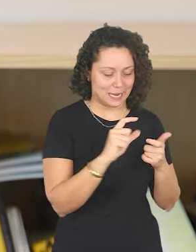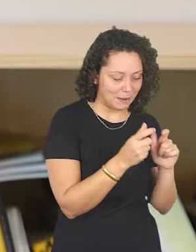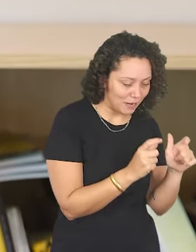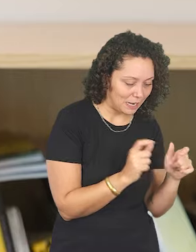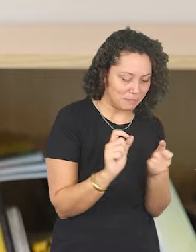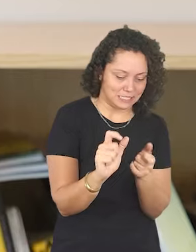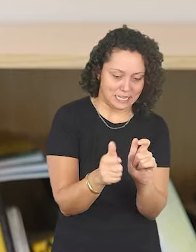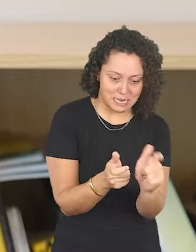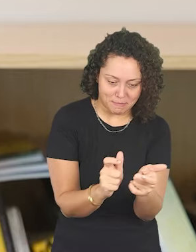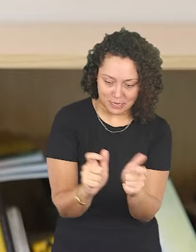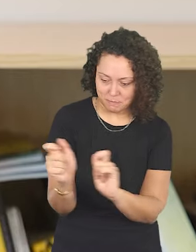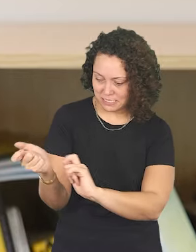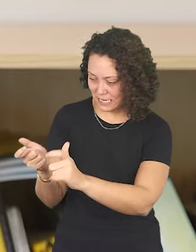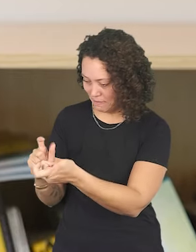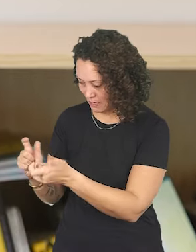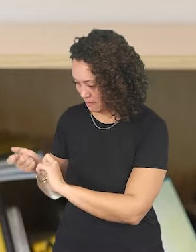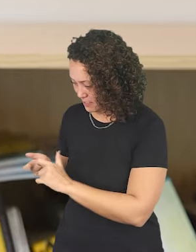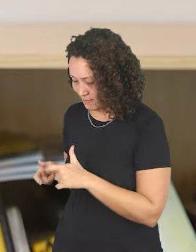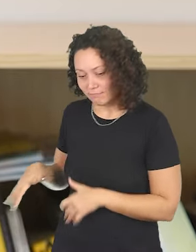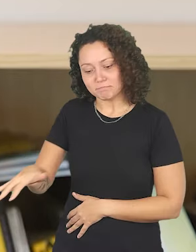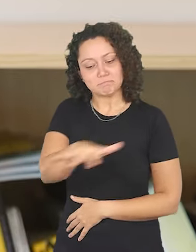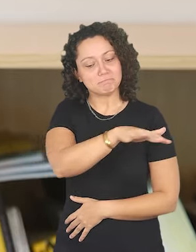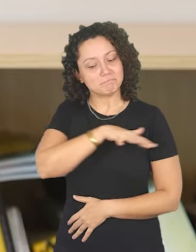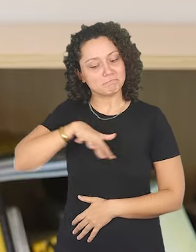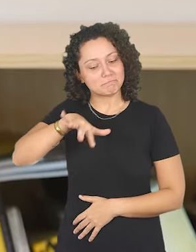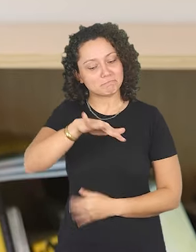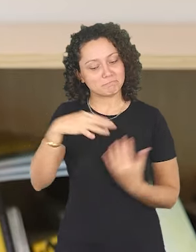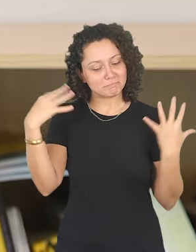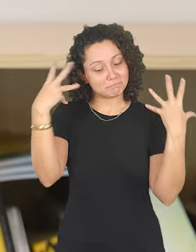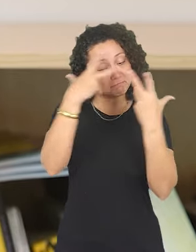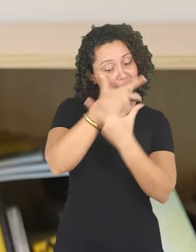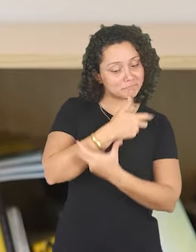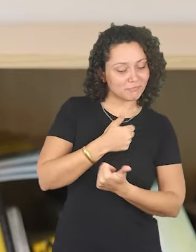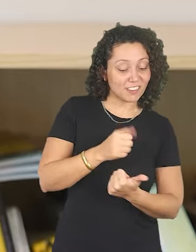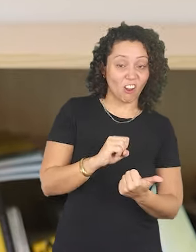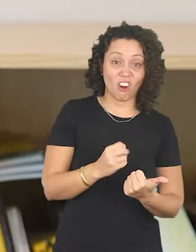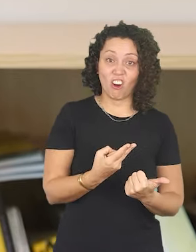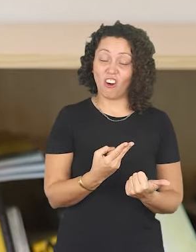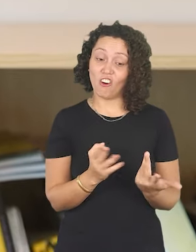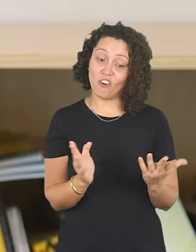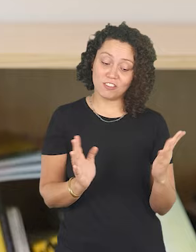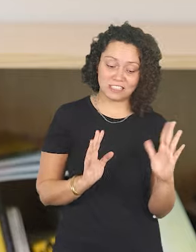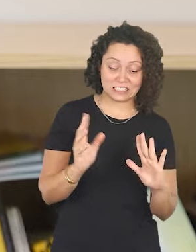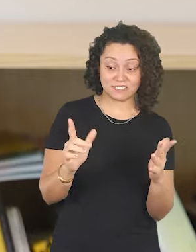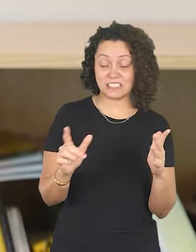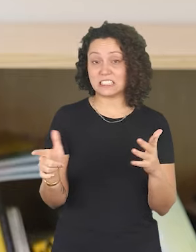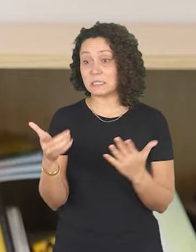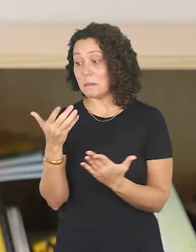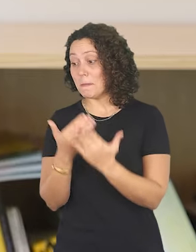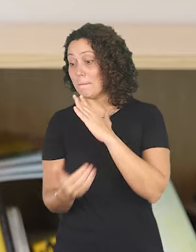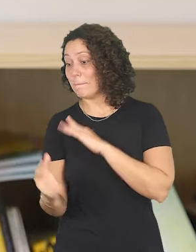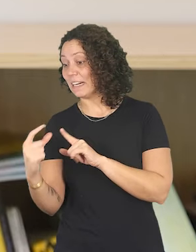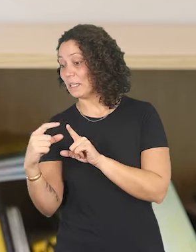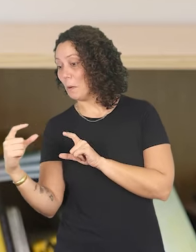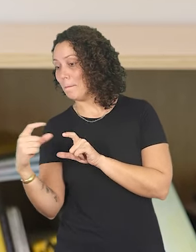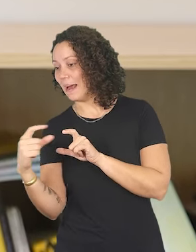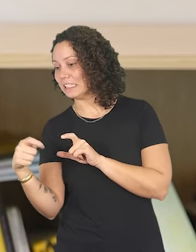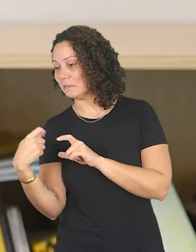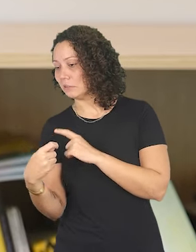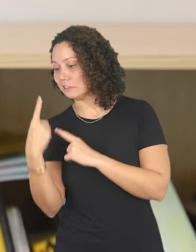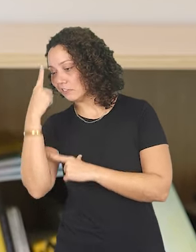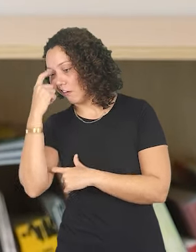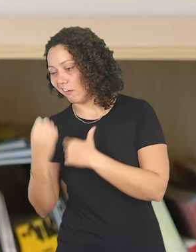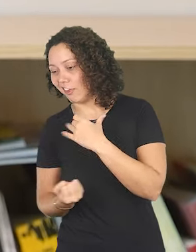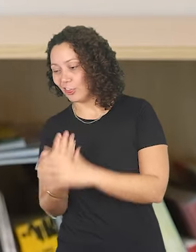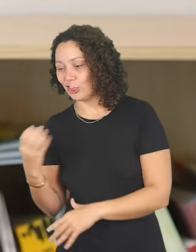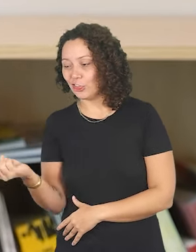peças de jeito que forma a imagem que você quer de uma forma harmoniosa ou não, às vezes, de perder uma peça e ter que criar uma